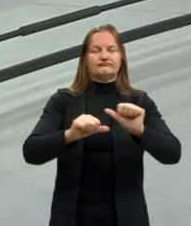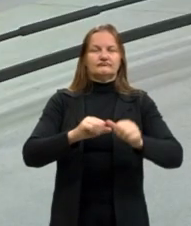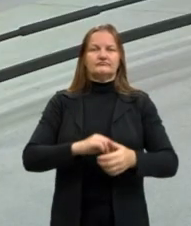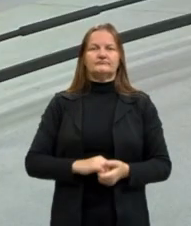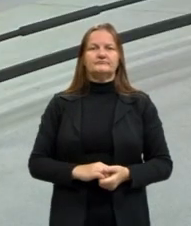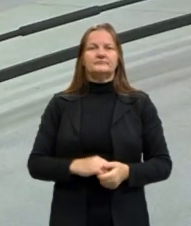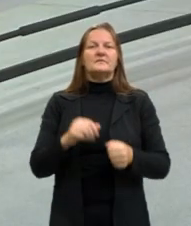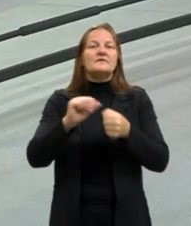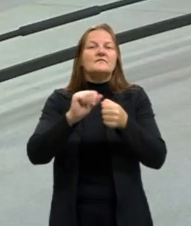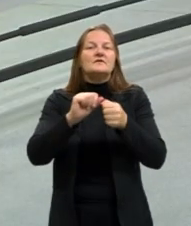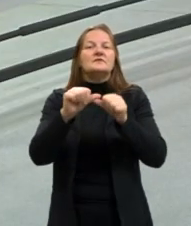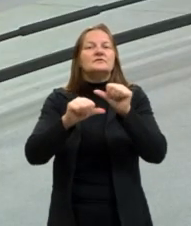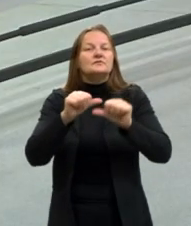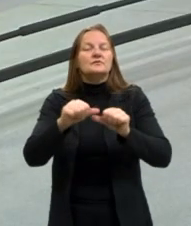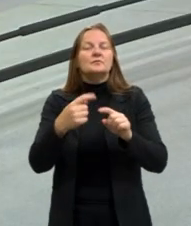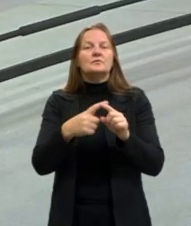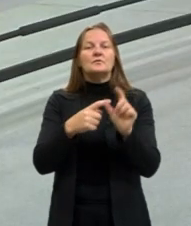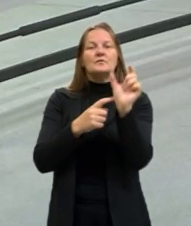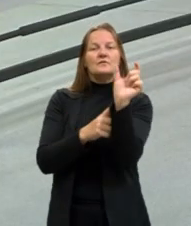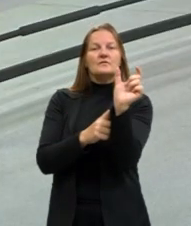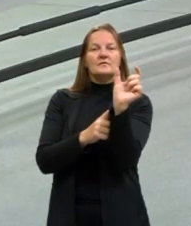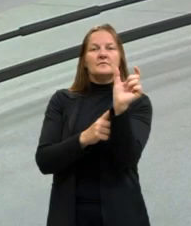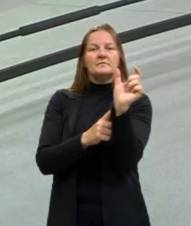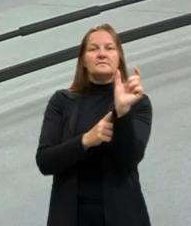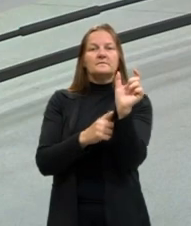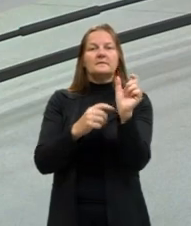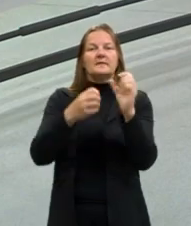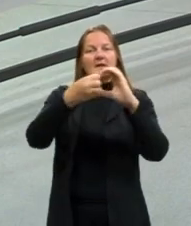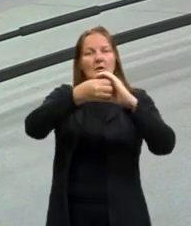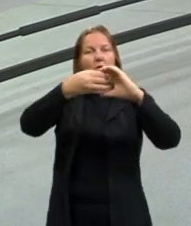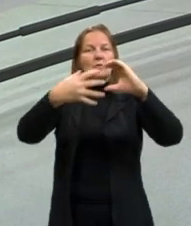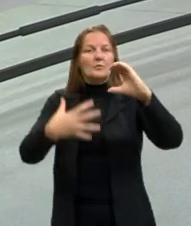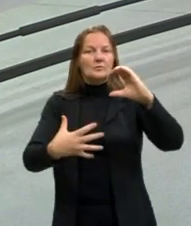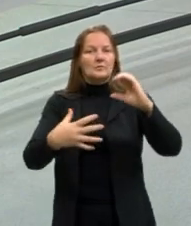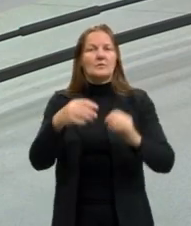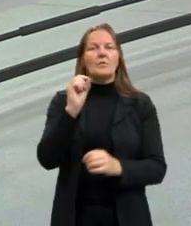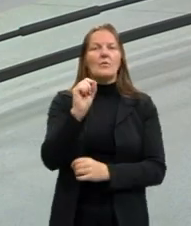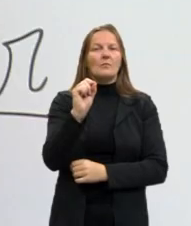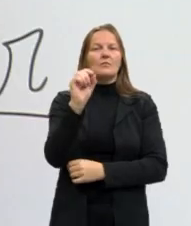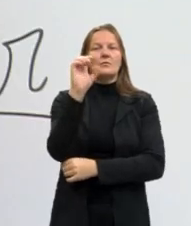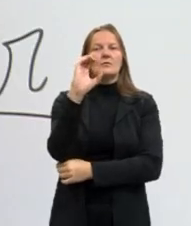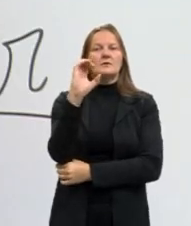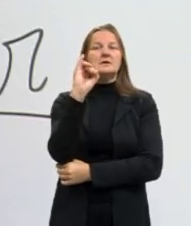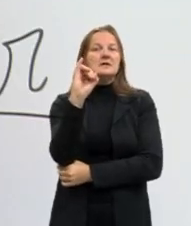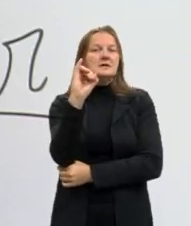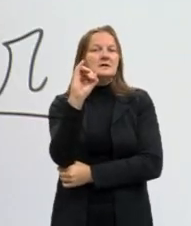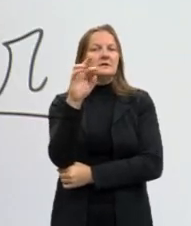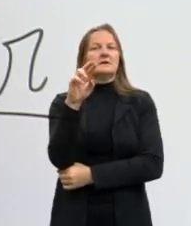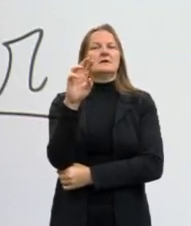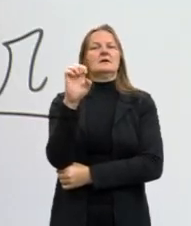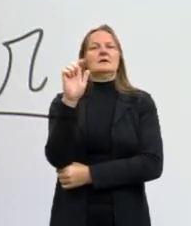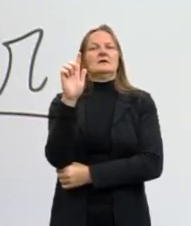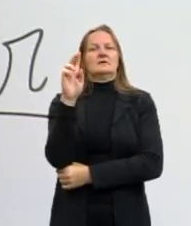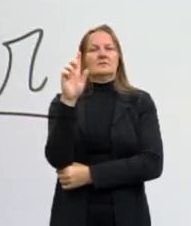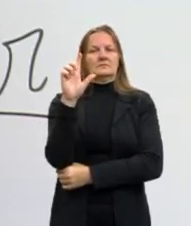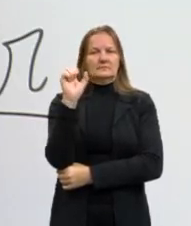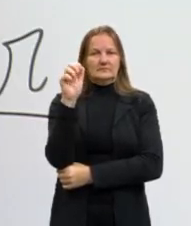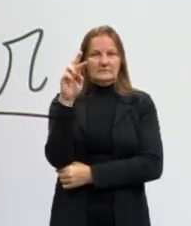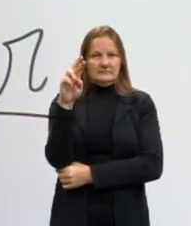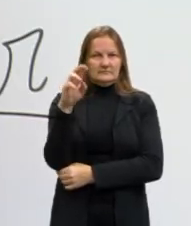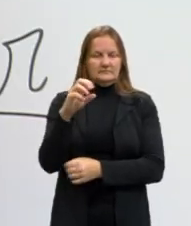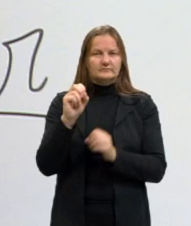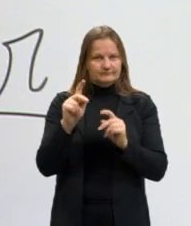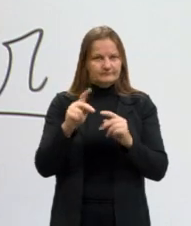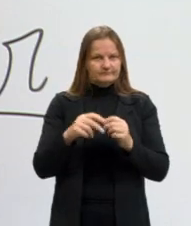fez, então, com que esse verbo seja classificado como irregular, essa é uma das